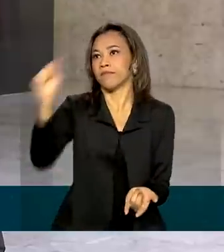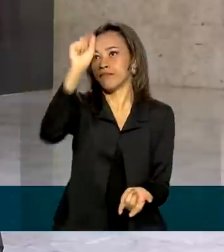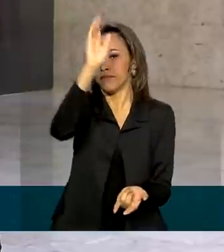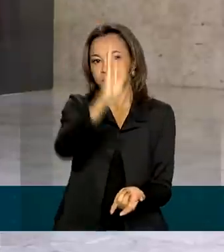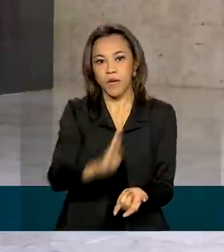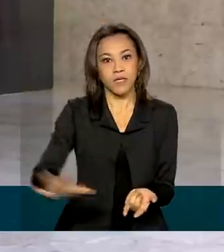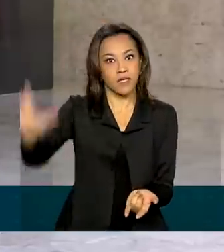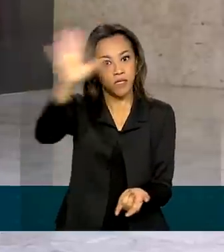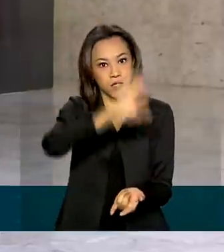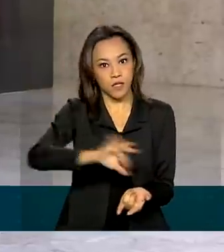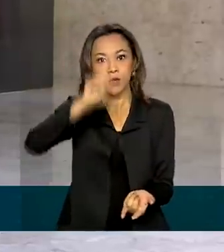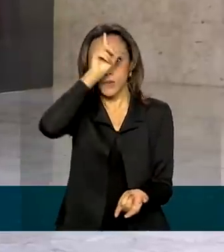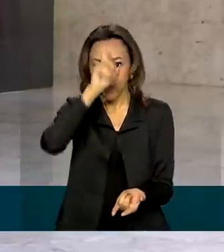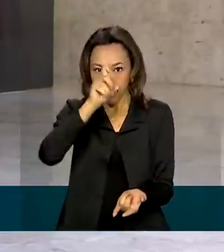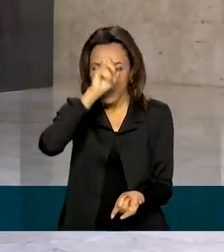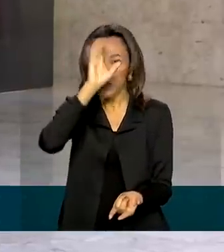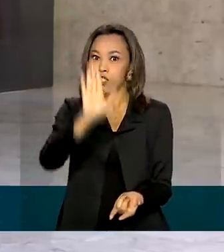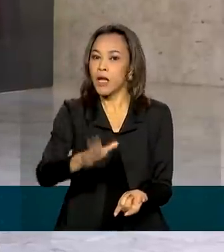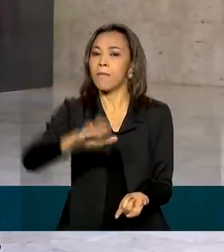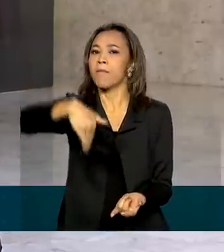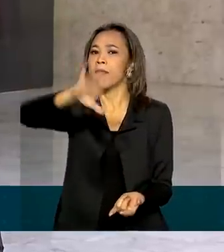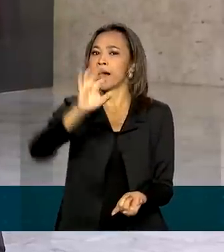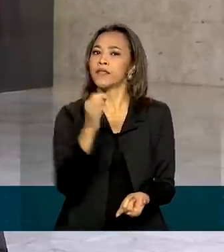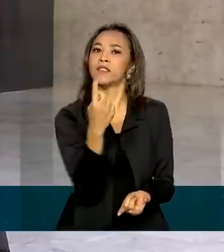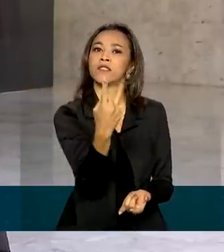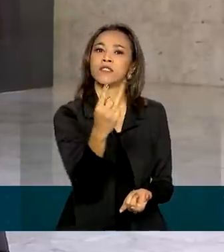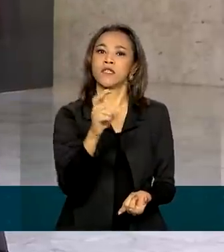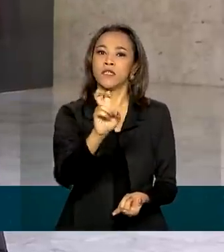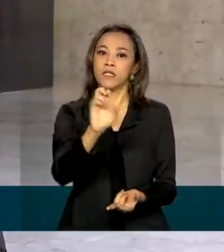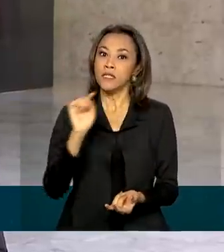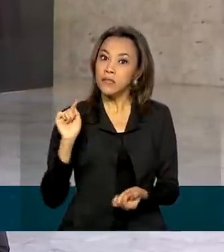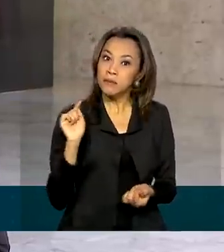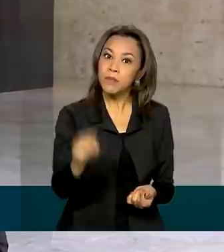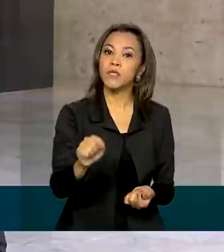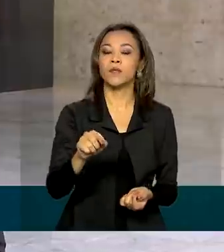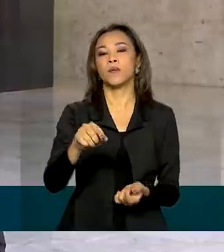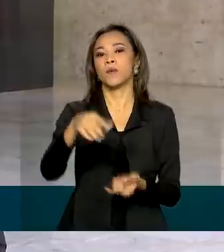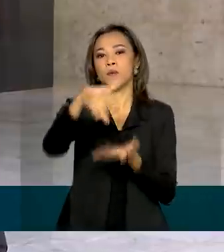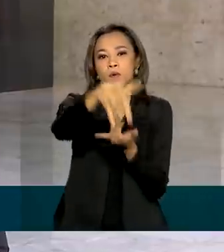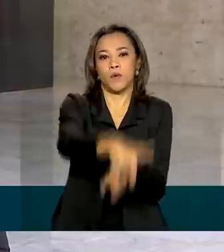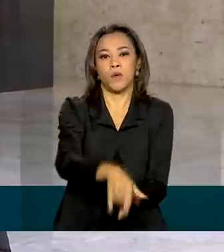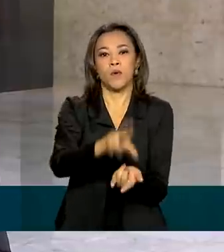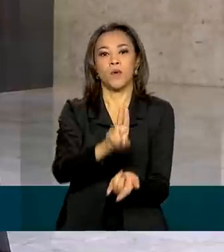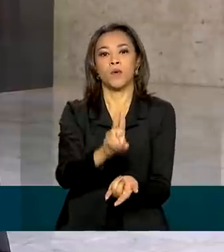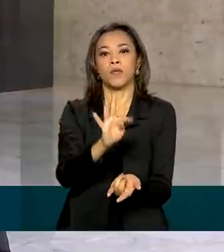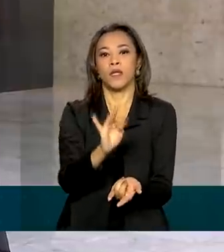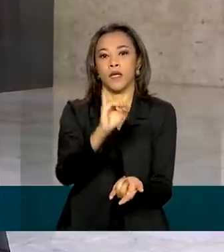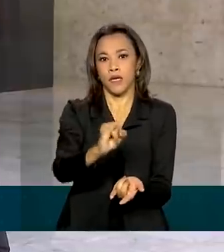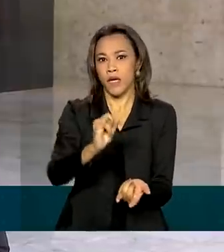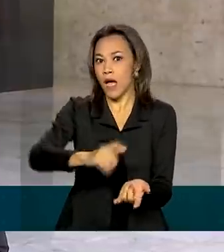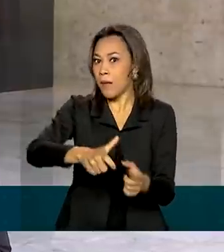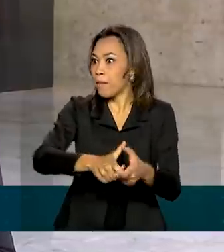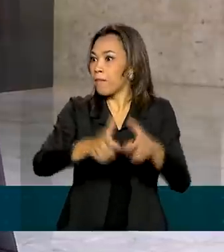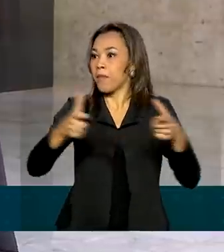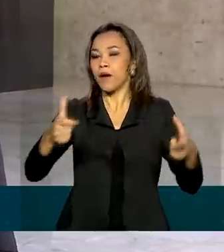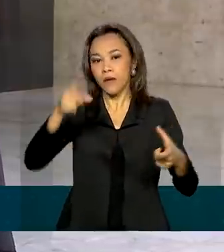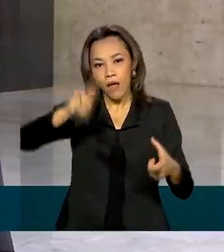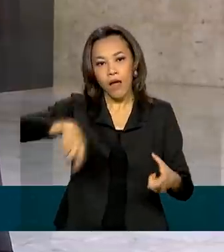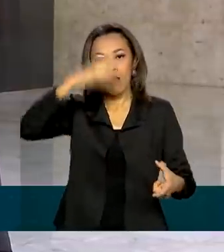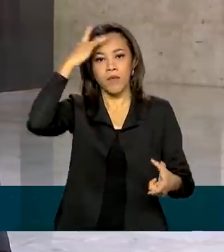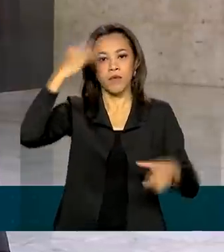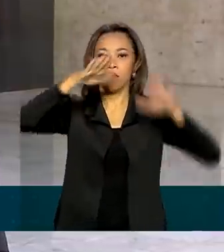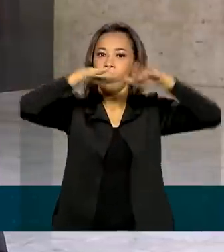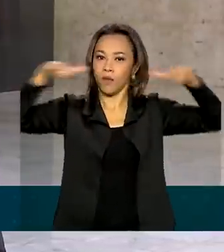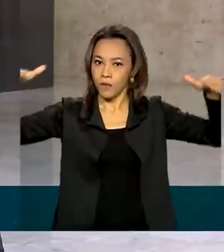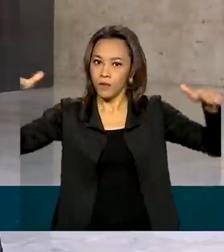país já foram habilitados mais de 15 mil leitos de UTI, a maior parte para adultos. E além dos leitos